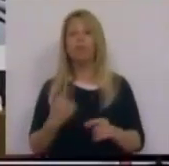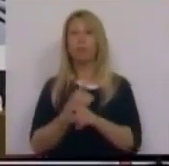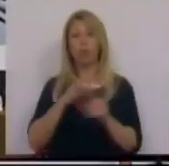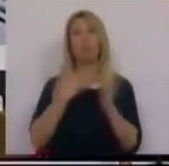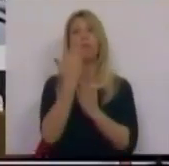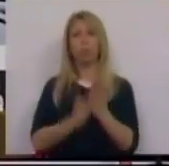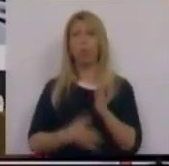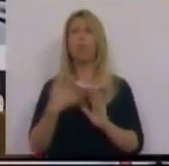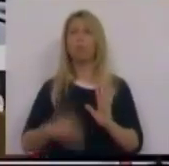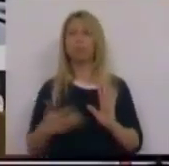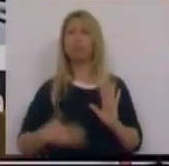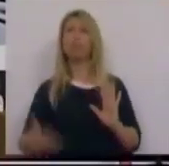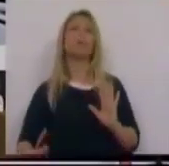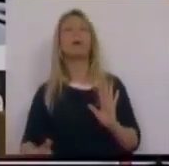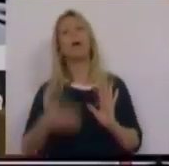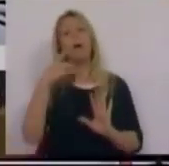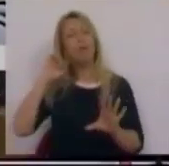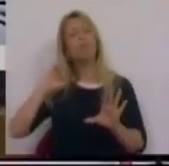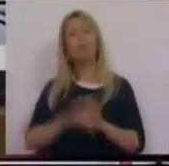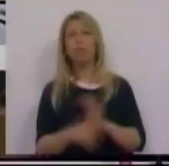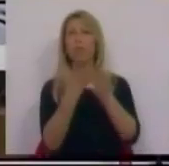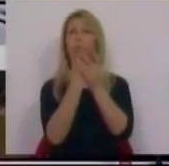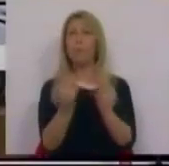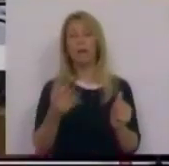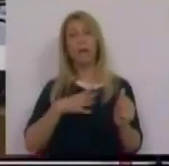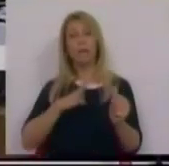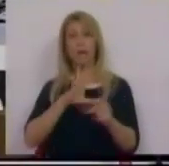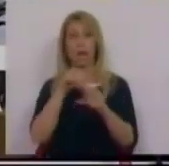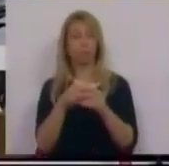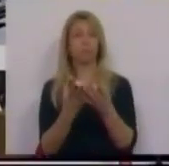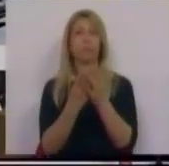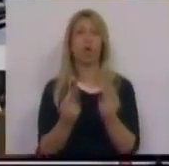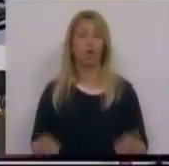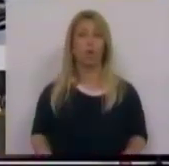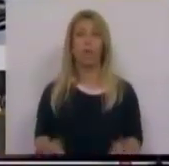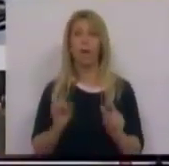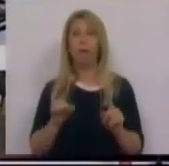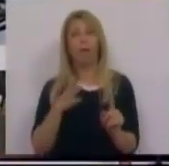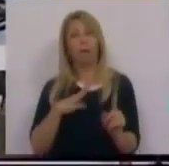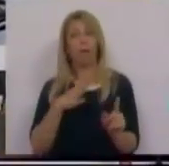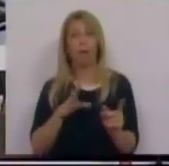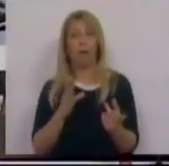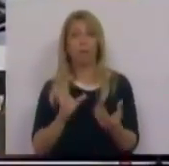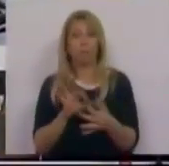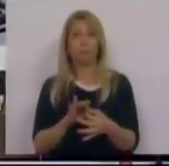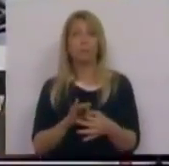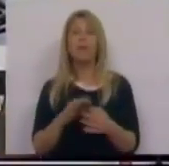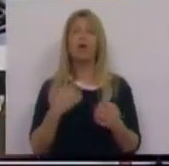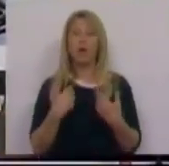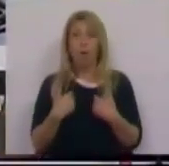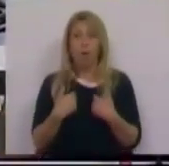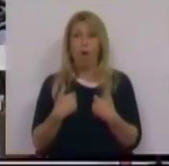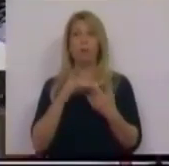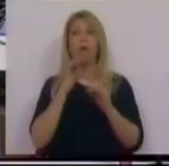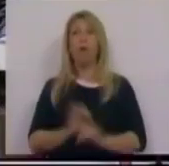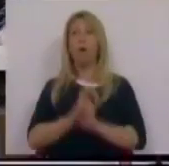profundo pelas matérias que quer resolver e às quais quer atender. Na nossa parte, obviamente,